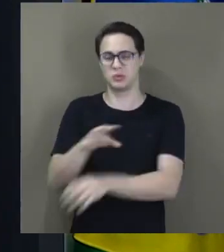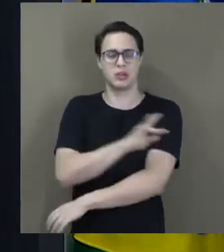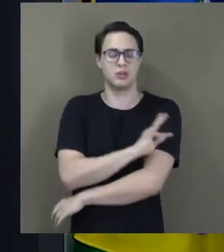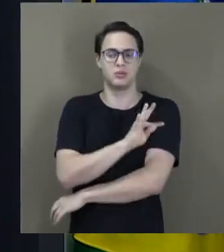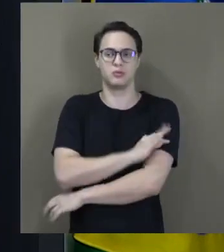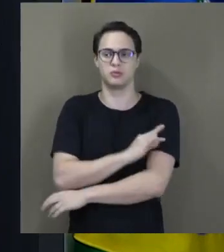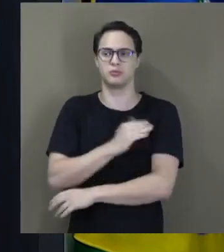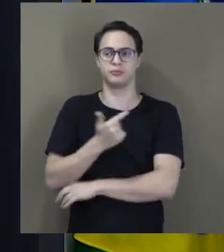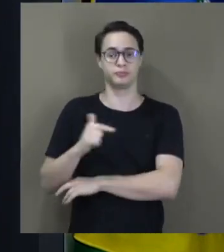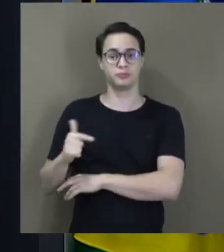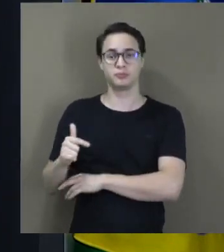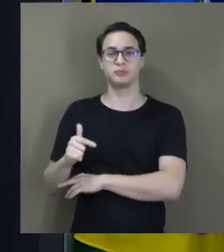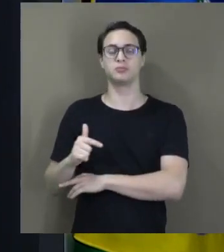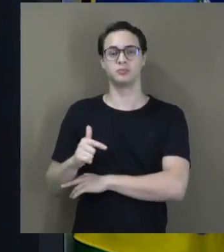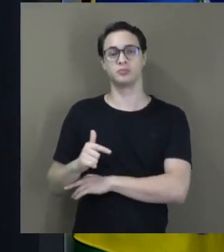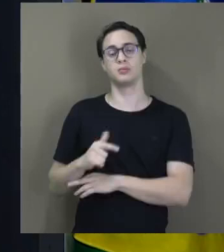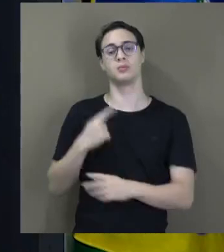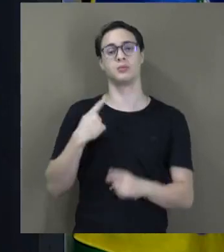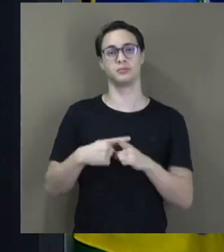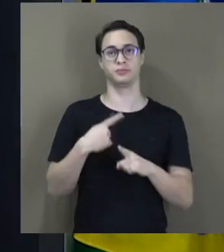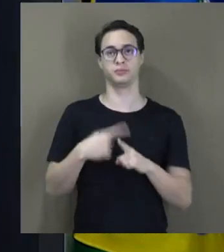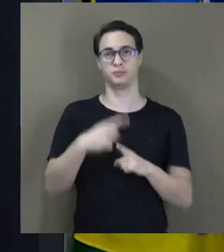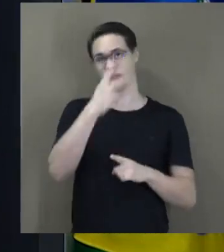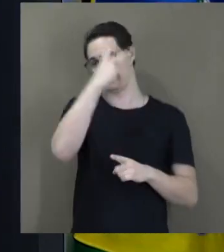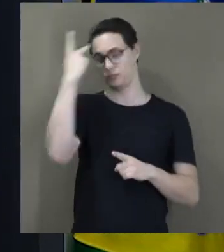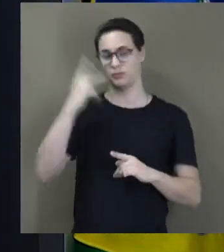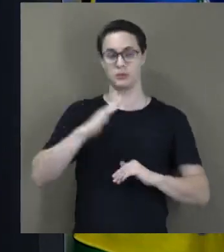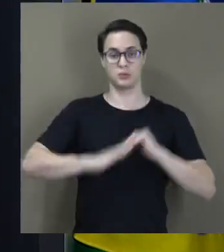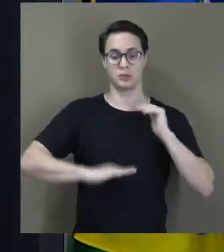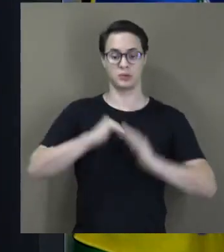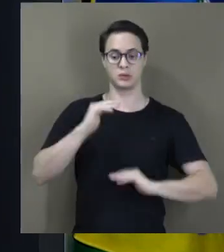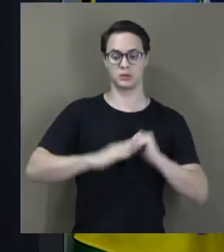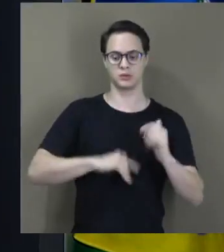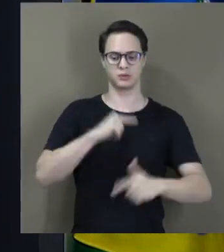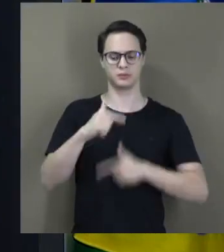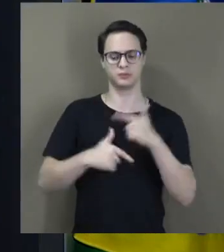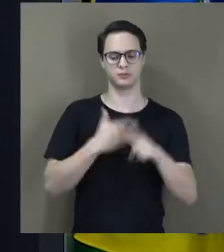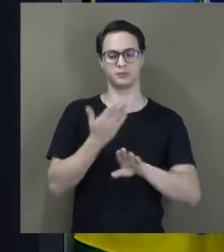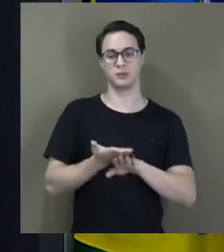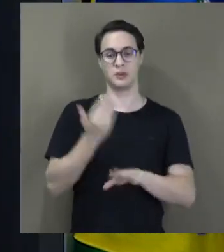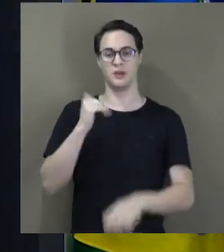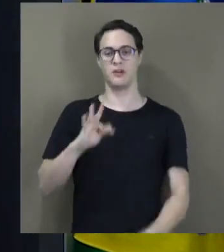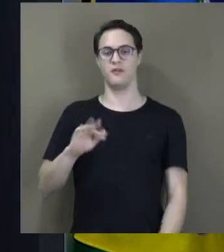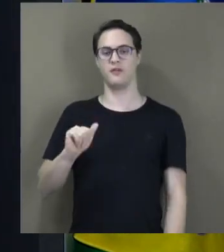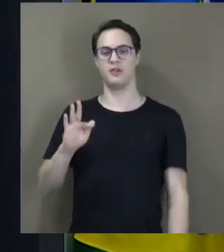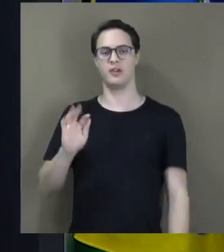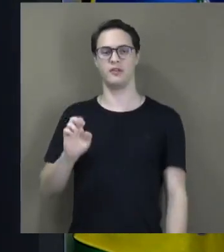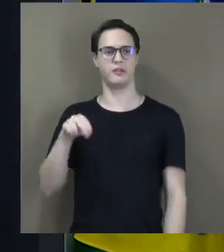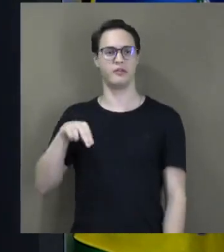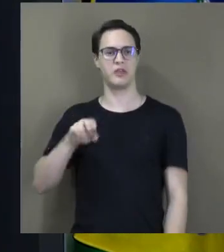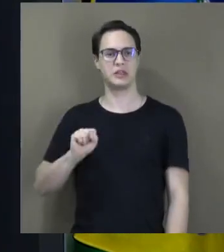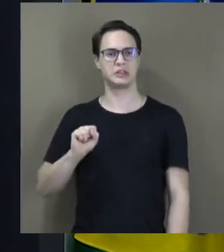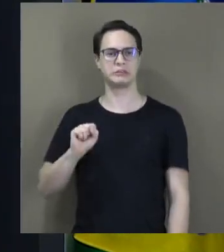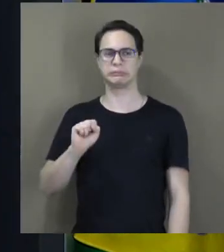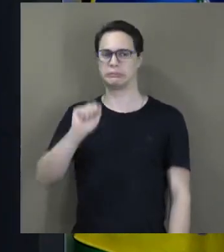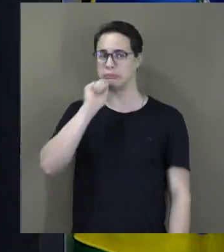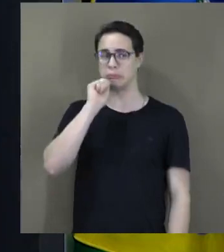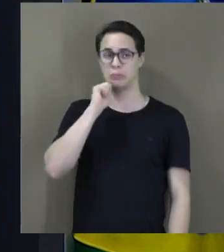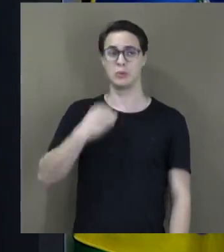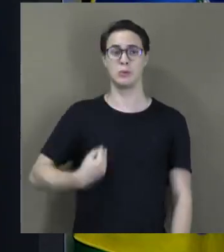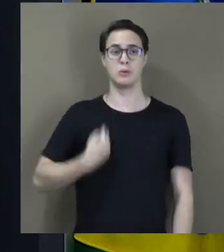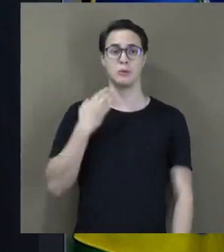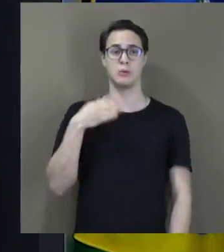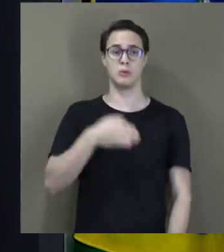especializada, já que os profissionais que operavam as antigas Fafens não estão mais na